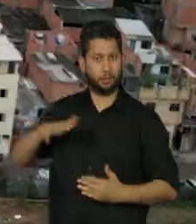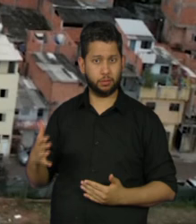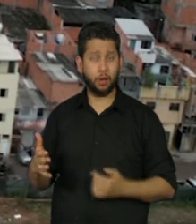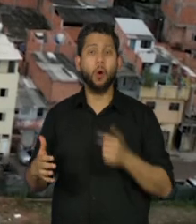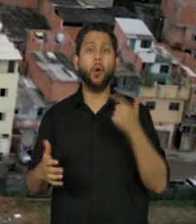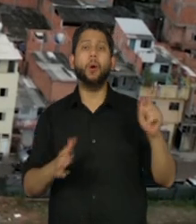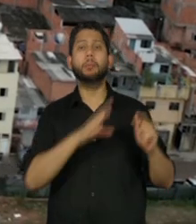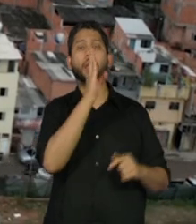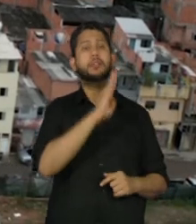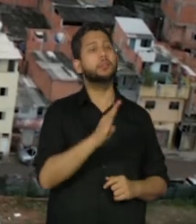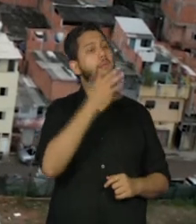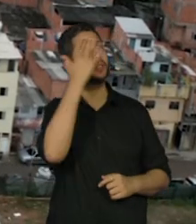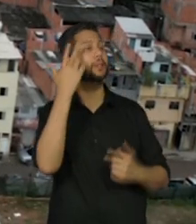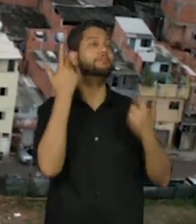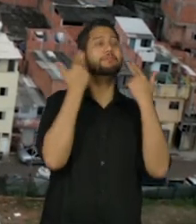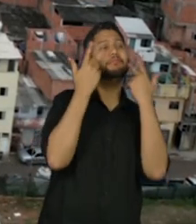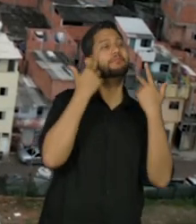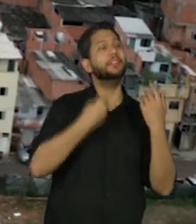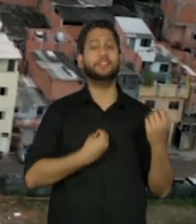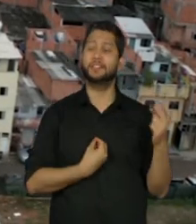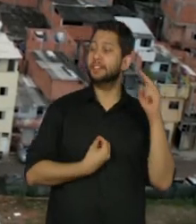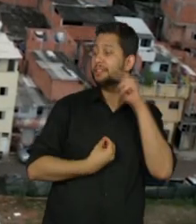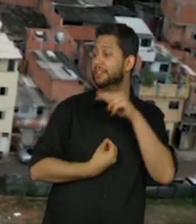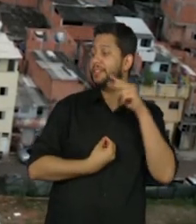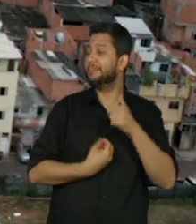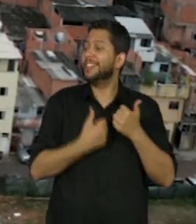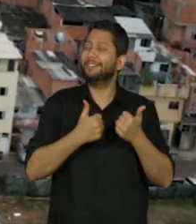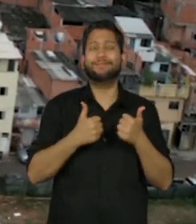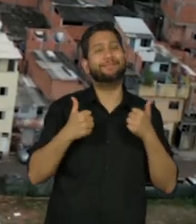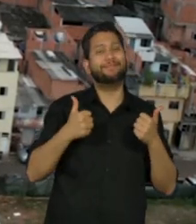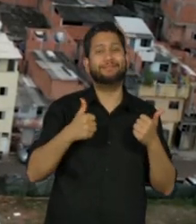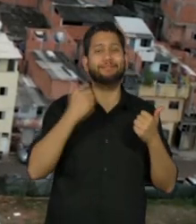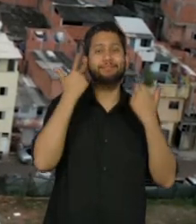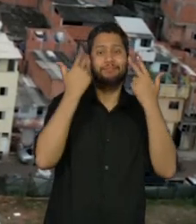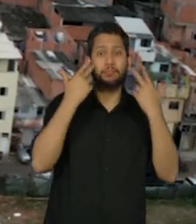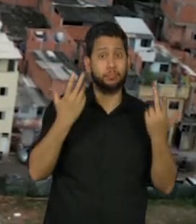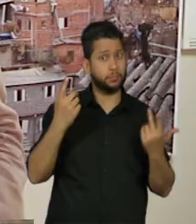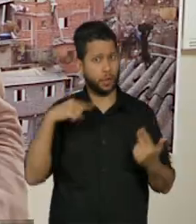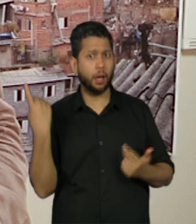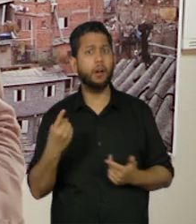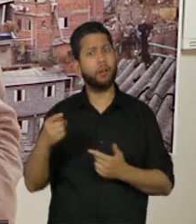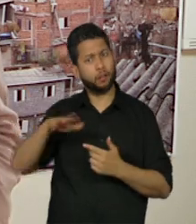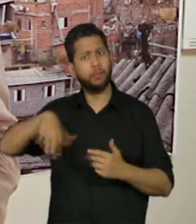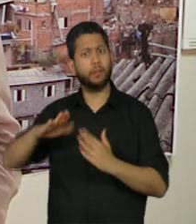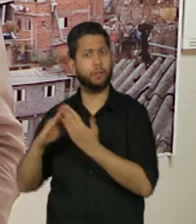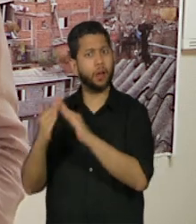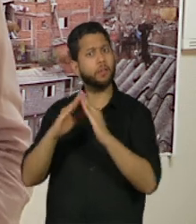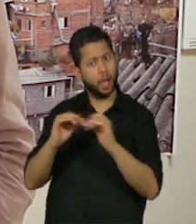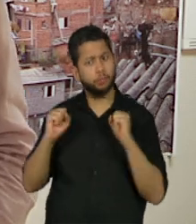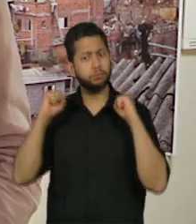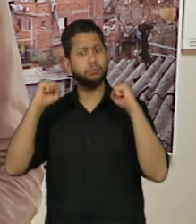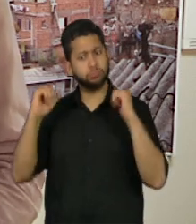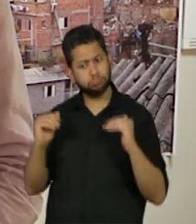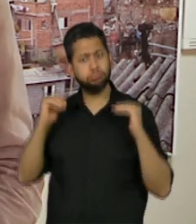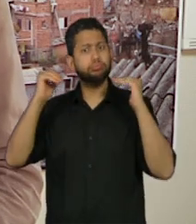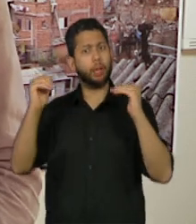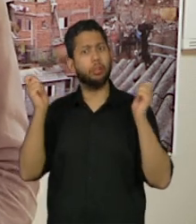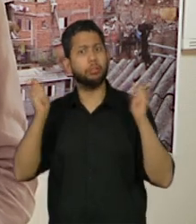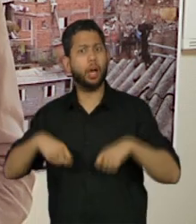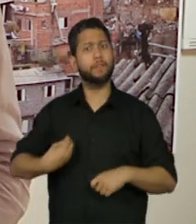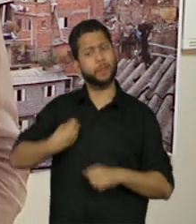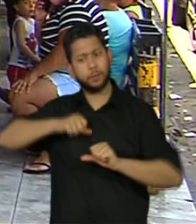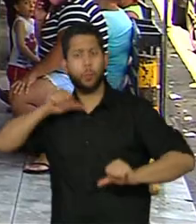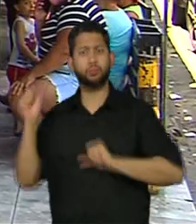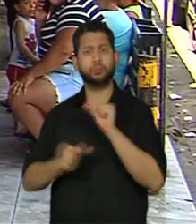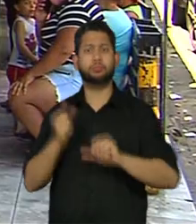que as pessoas estão olhando de longe essa realidade e não estão apoiando. Somos potentes, queremos a oportunidade de transformar a nossa vida e ser agente da nossa própria